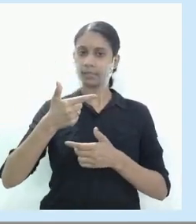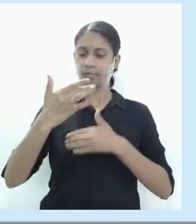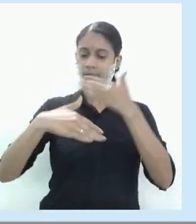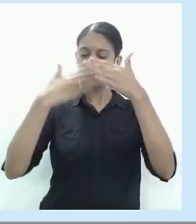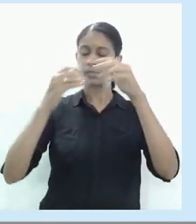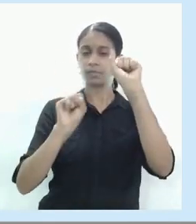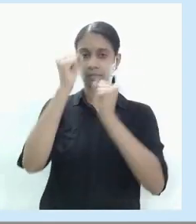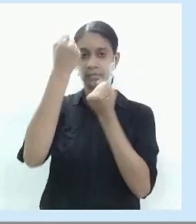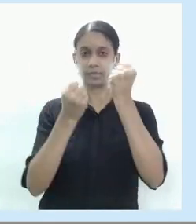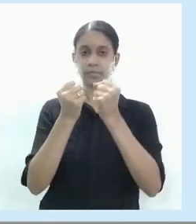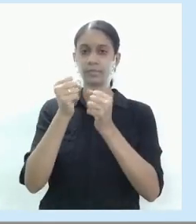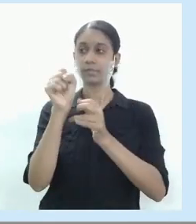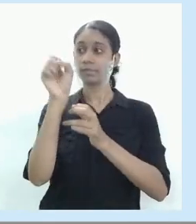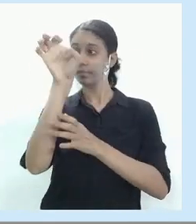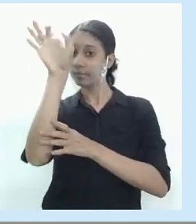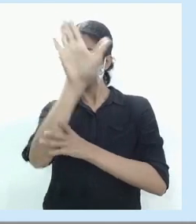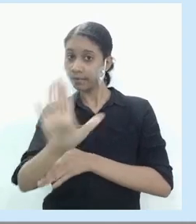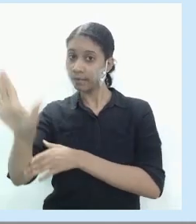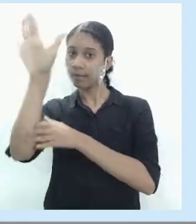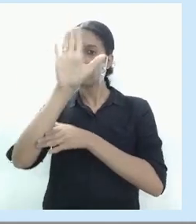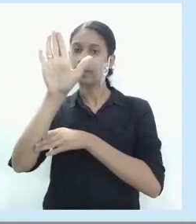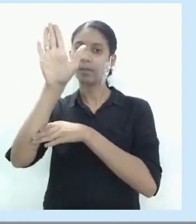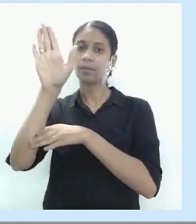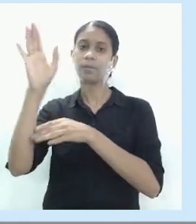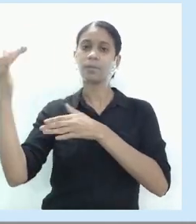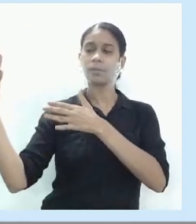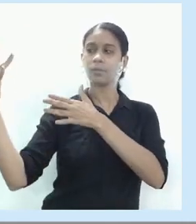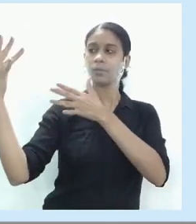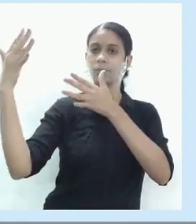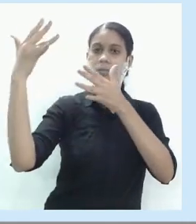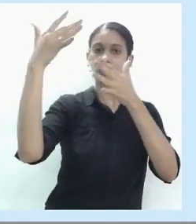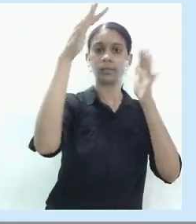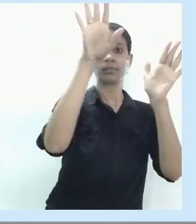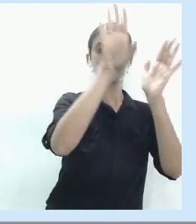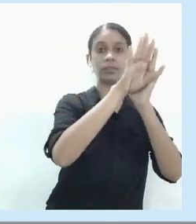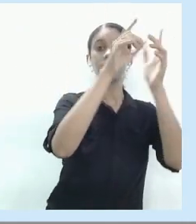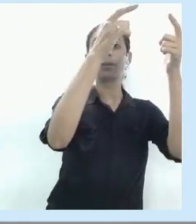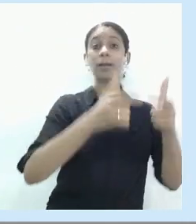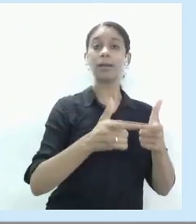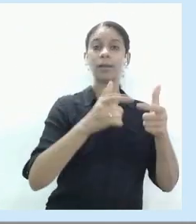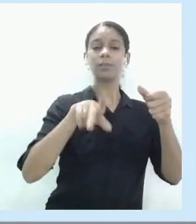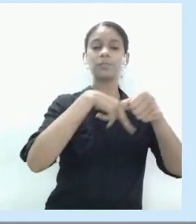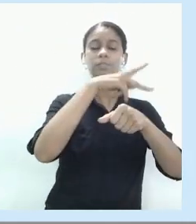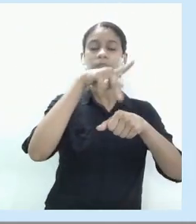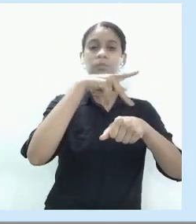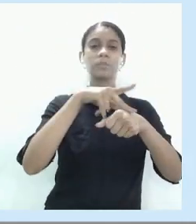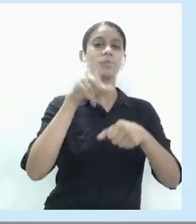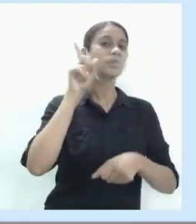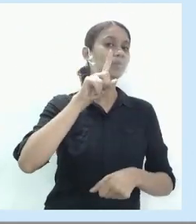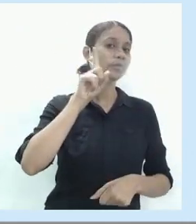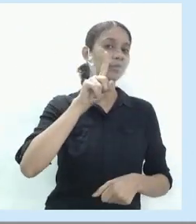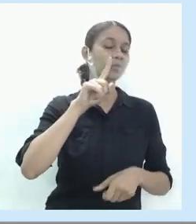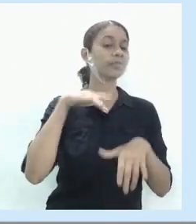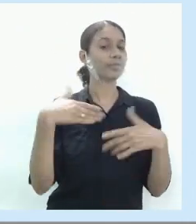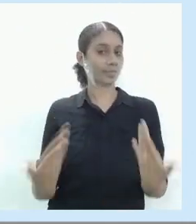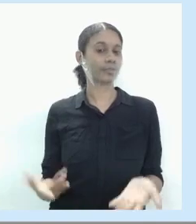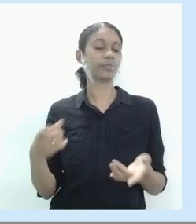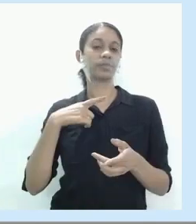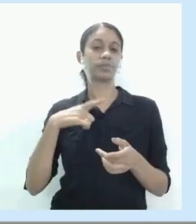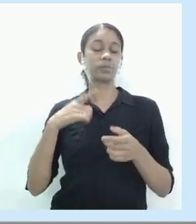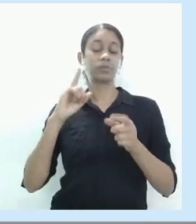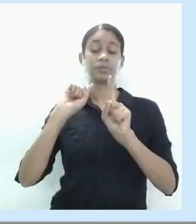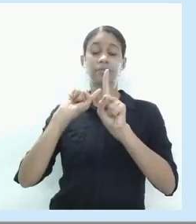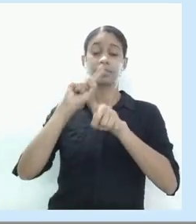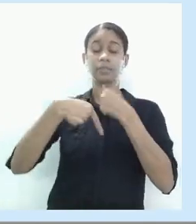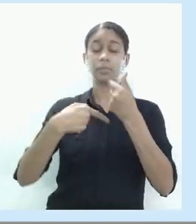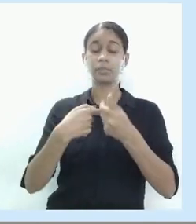Europa e atravessa o oceano e vai para os Estados Unidos. Então nós temos aí depois, após a segunda